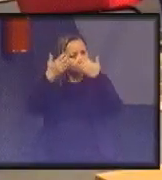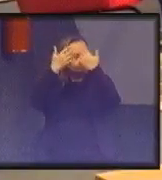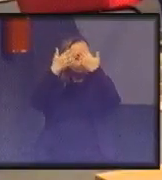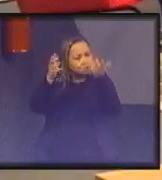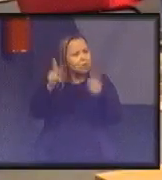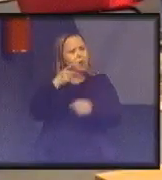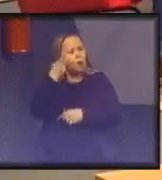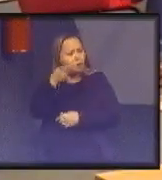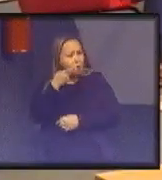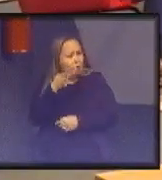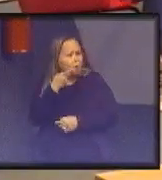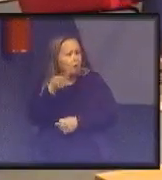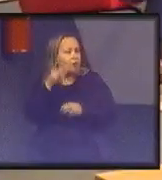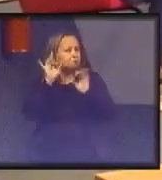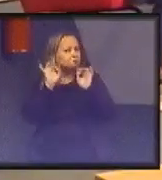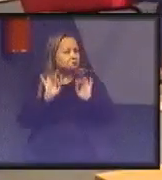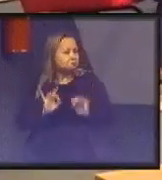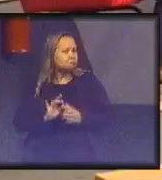nessa tarde.